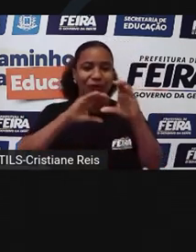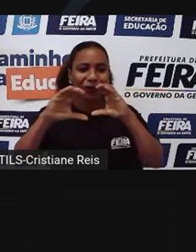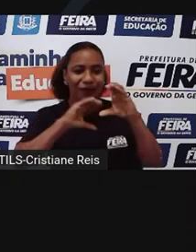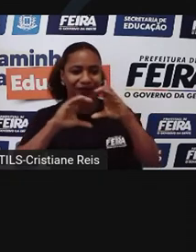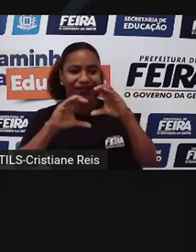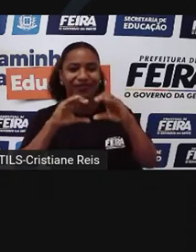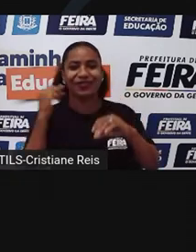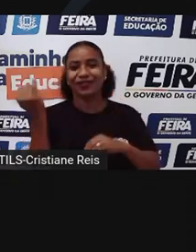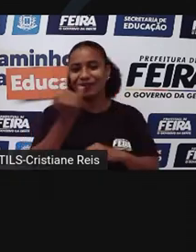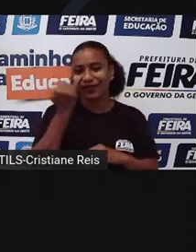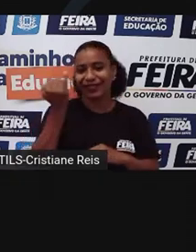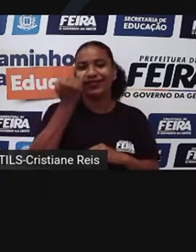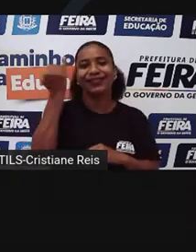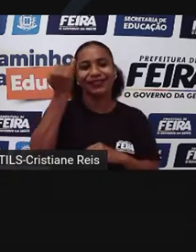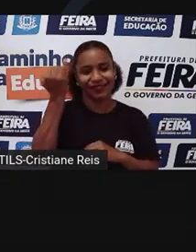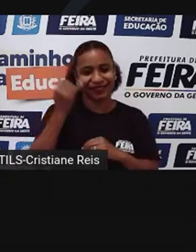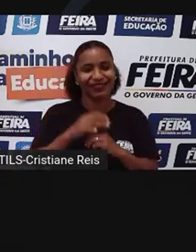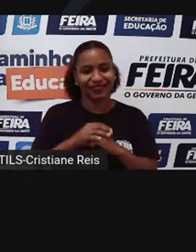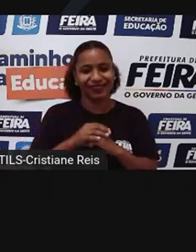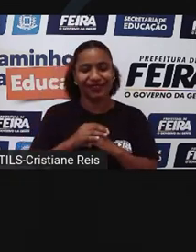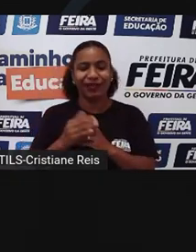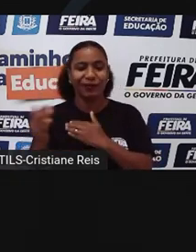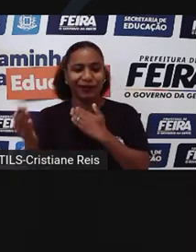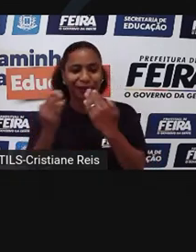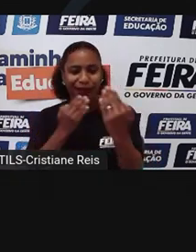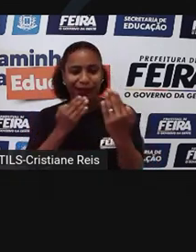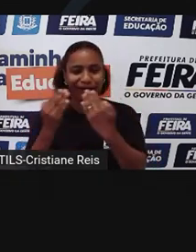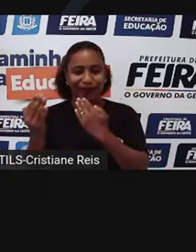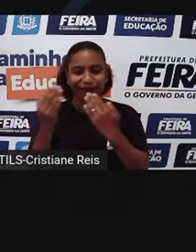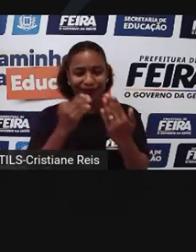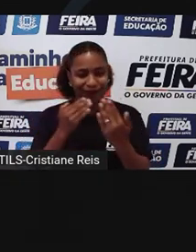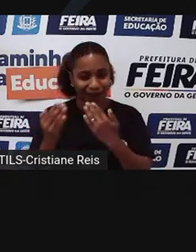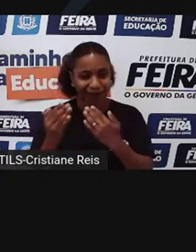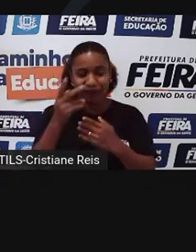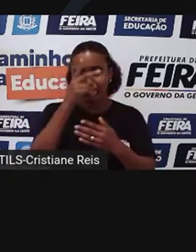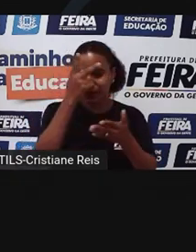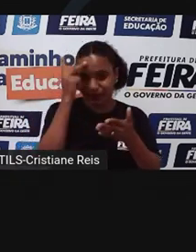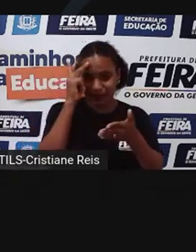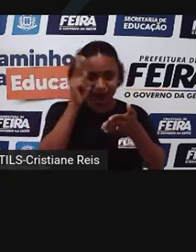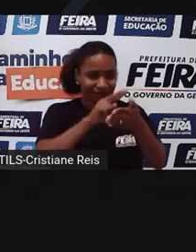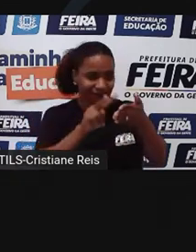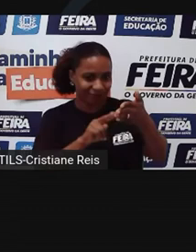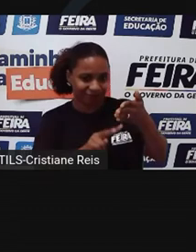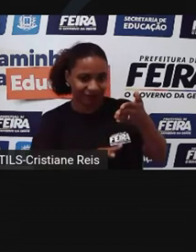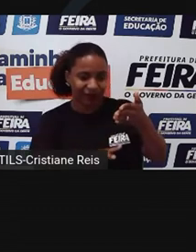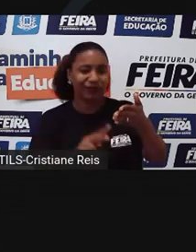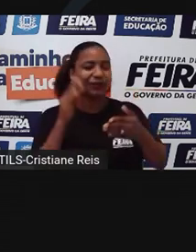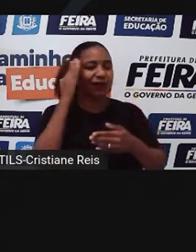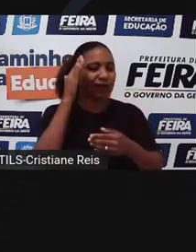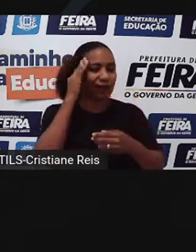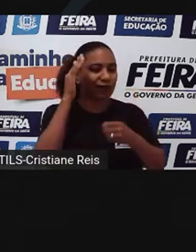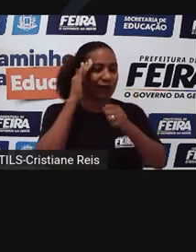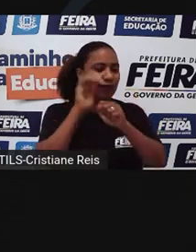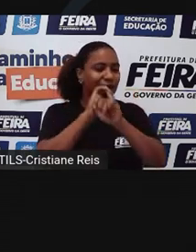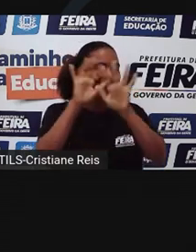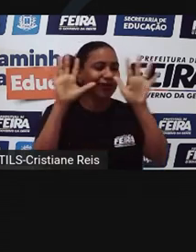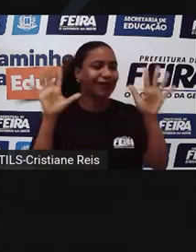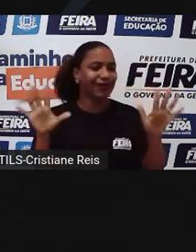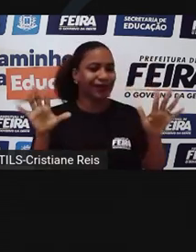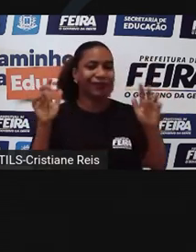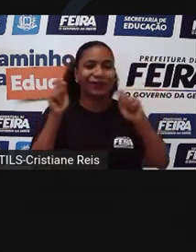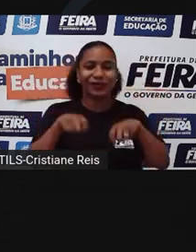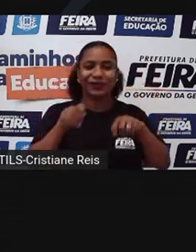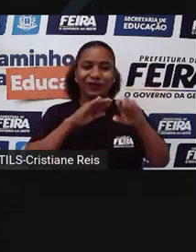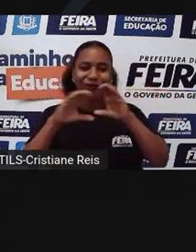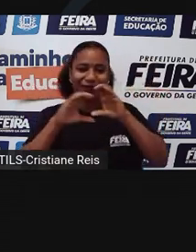mais importante que pode ser transmitida através da leitura. À medida que você lê muito, você entende mais. E assim você pode se comunicar